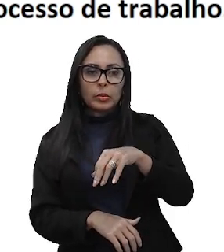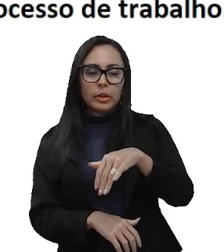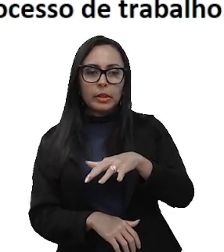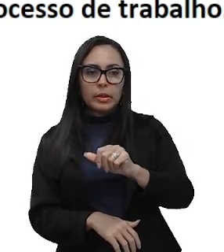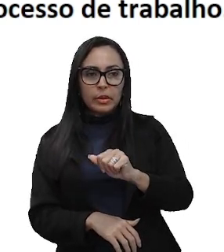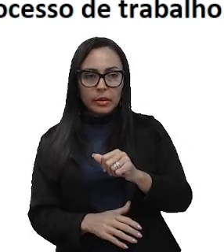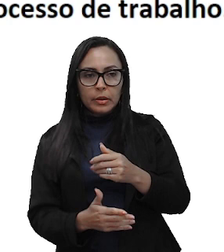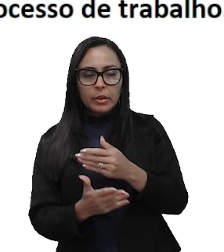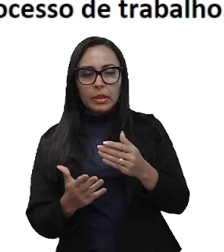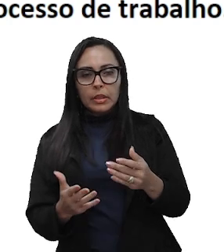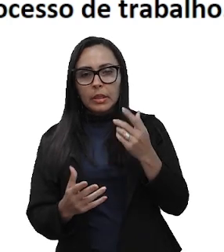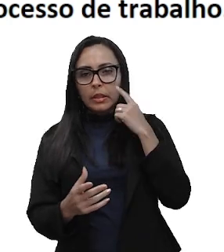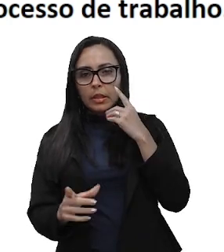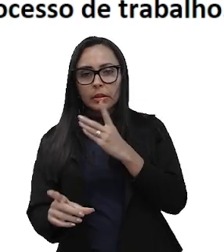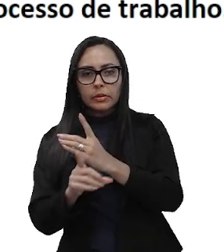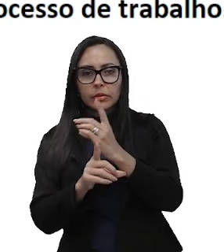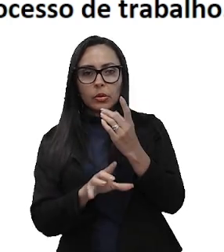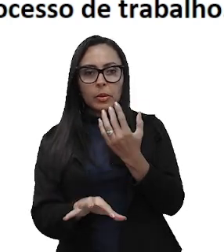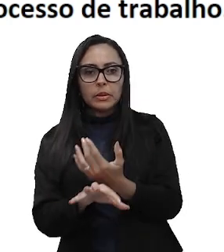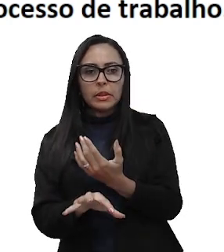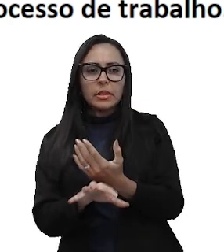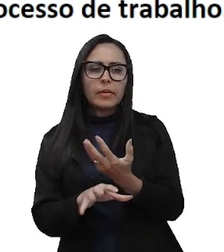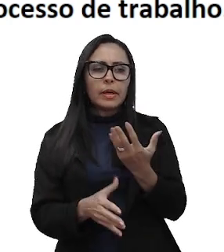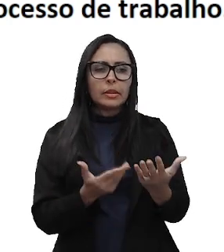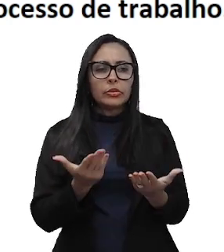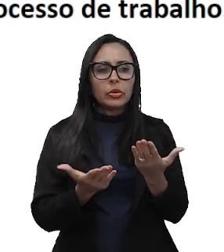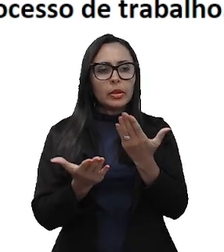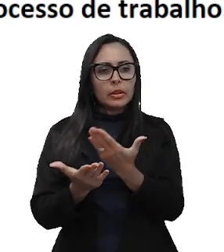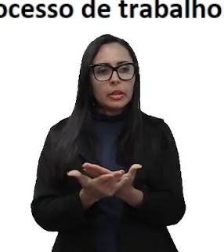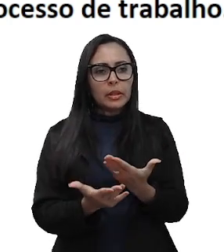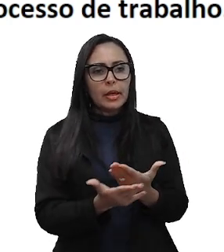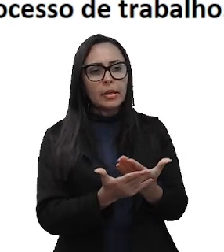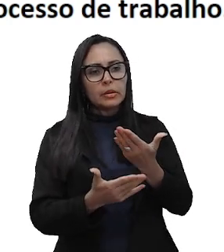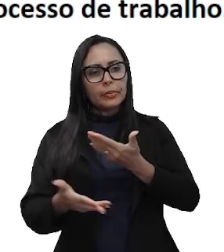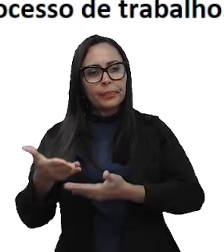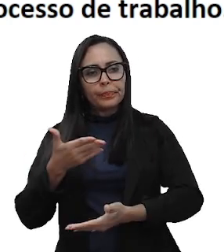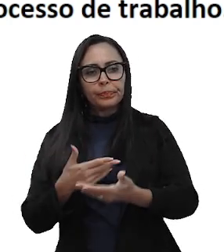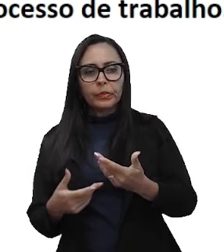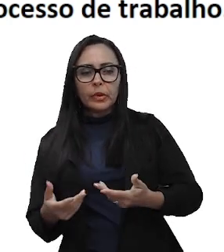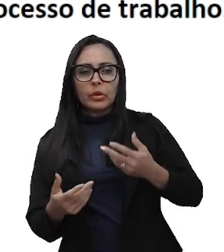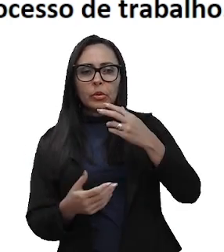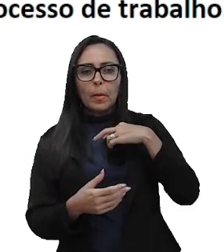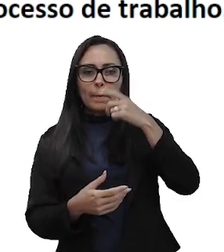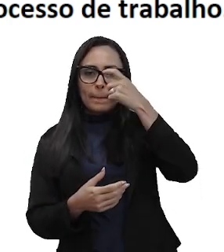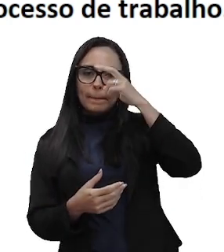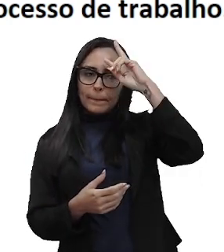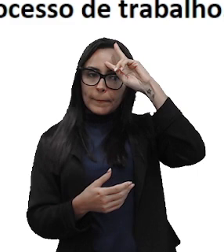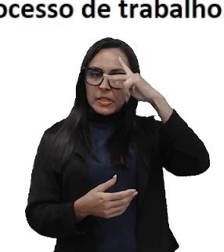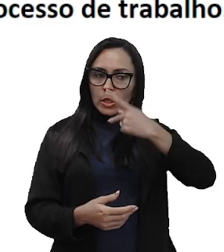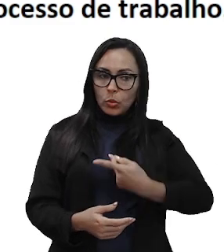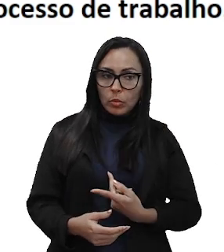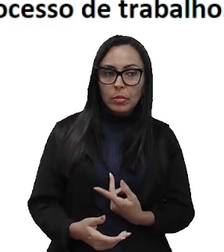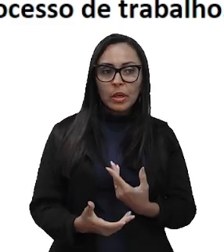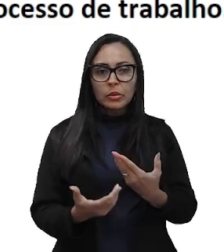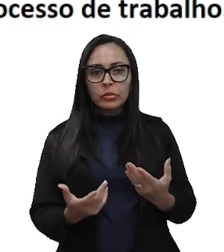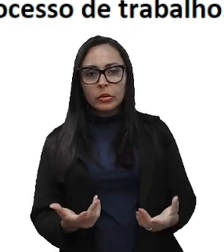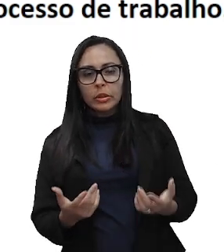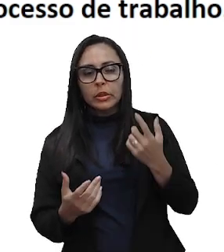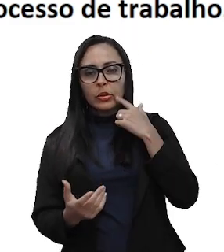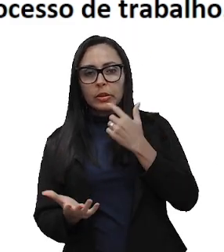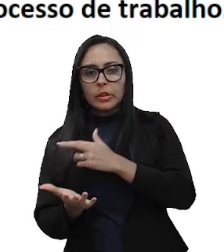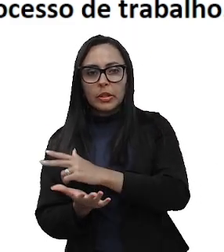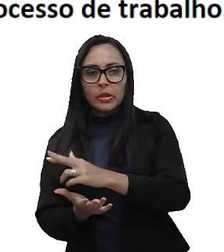a Ergonomia como uma disciplina que se dedica ao estudo da interação entre o ser humano e os